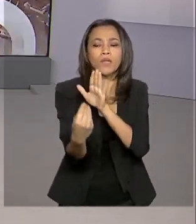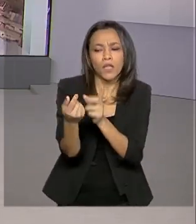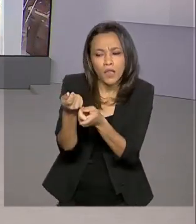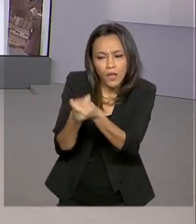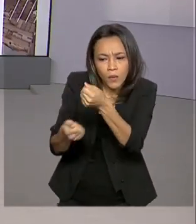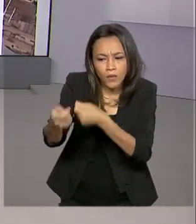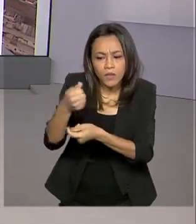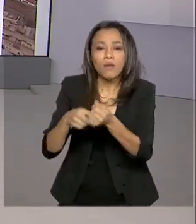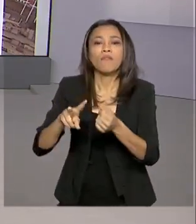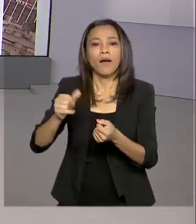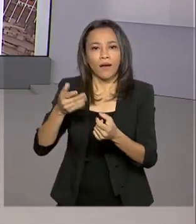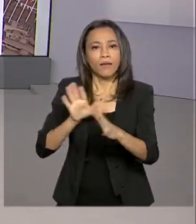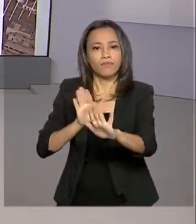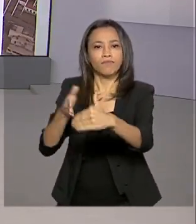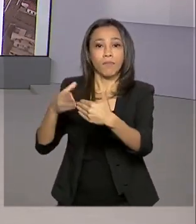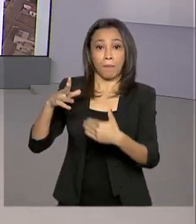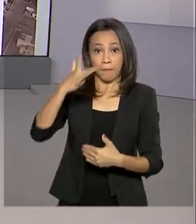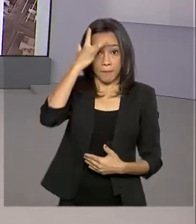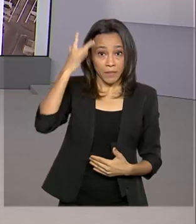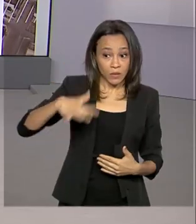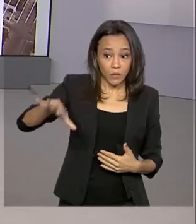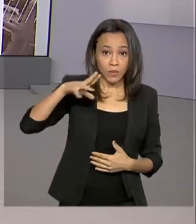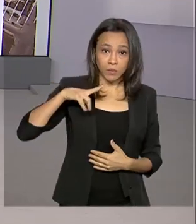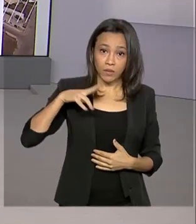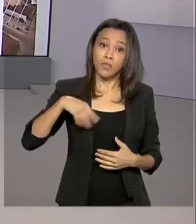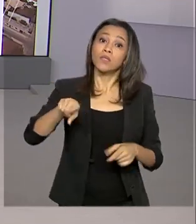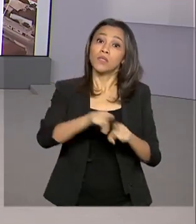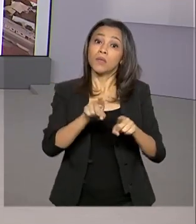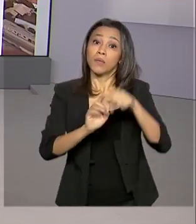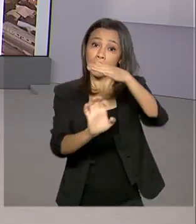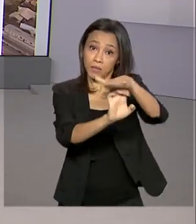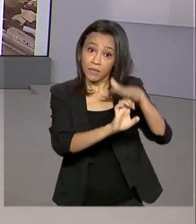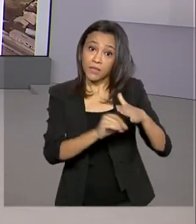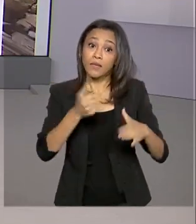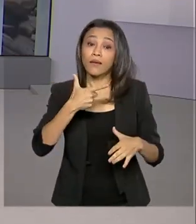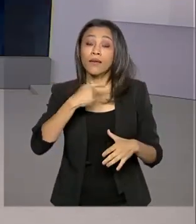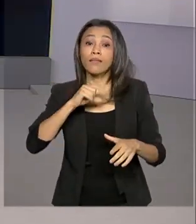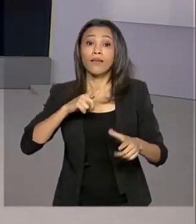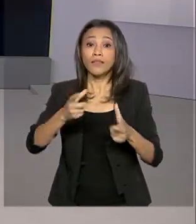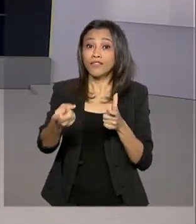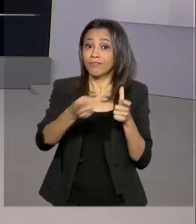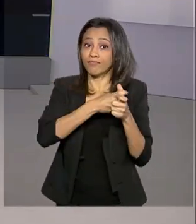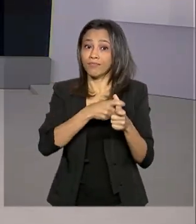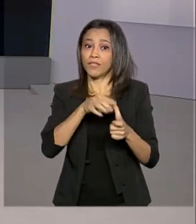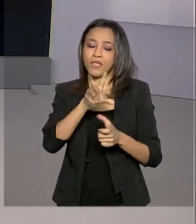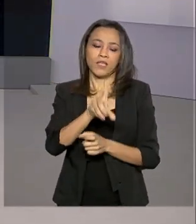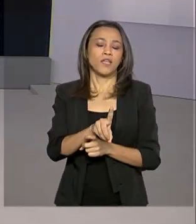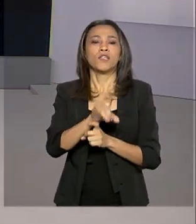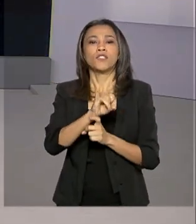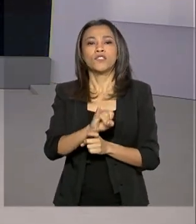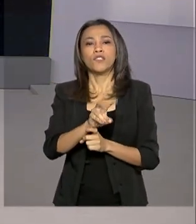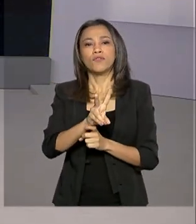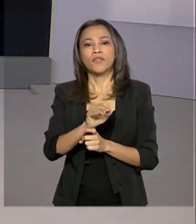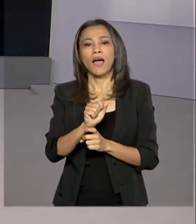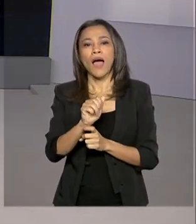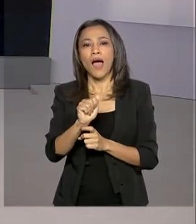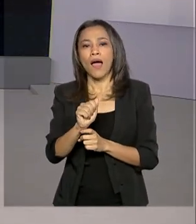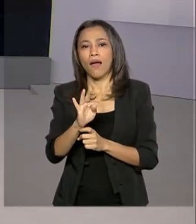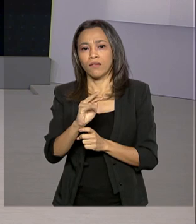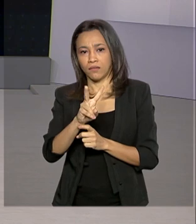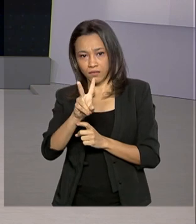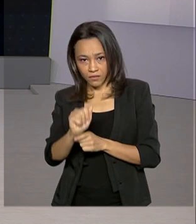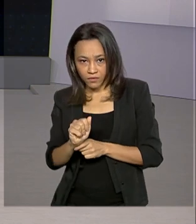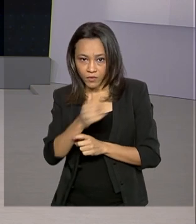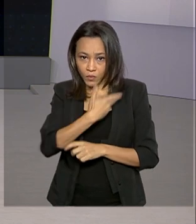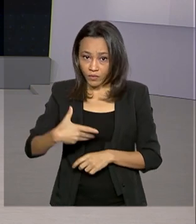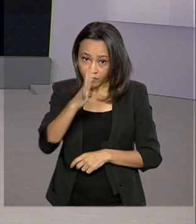pessoas físicas e jurídicas que estão inscritas na dívida ativa da União. A chamada transação excepcional começa a valer